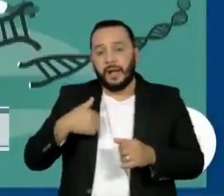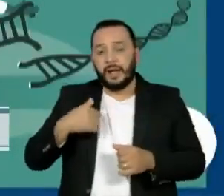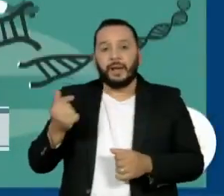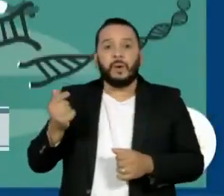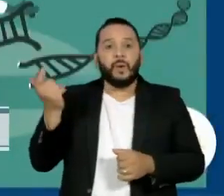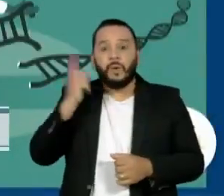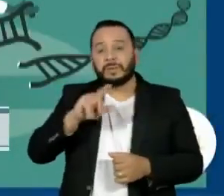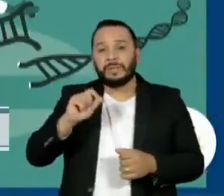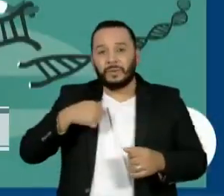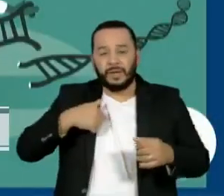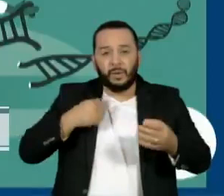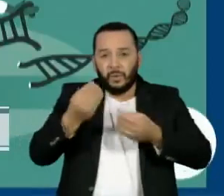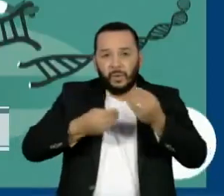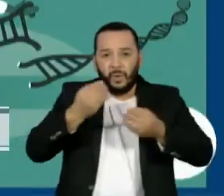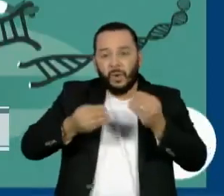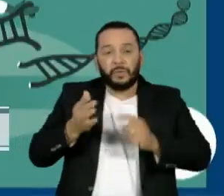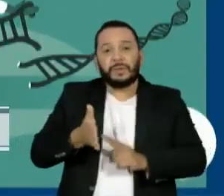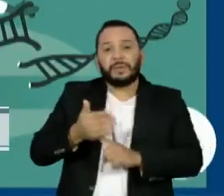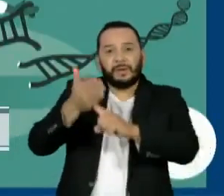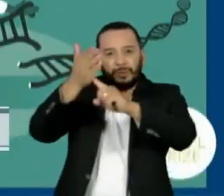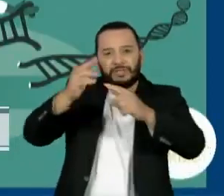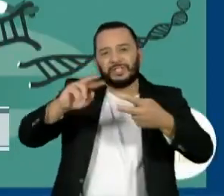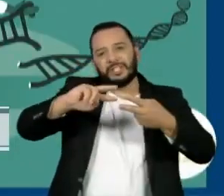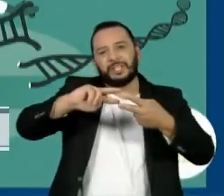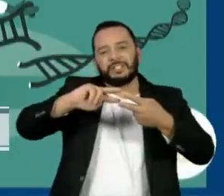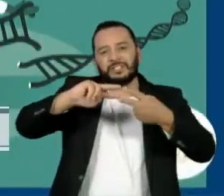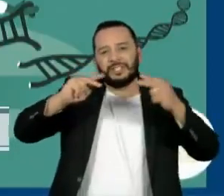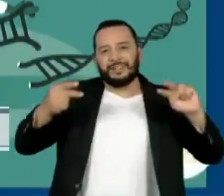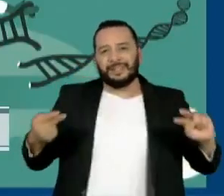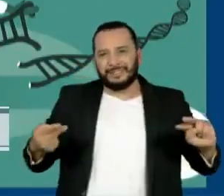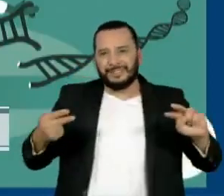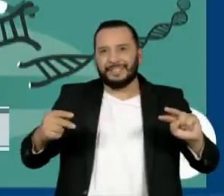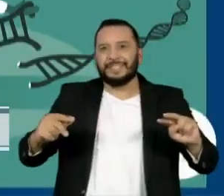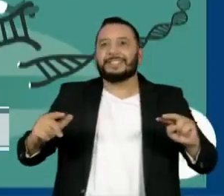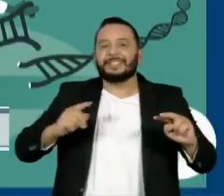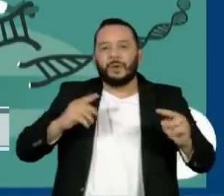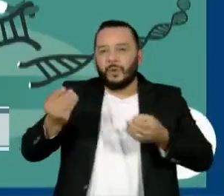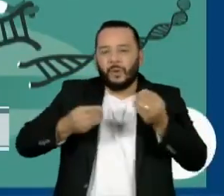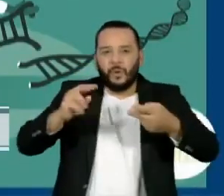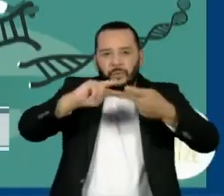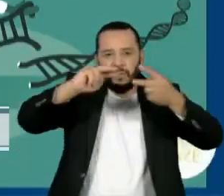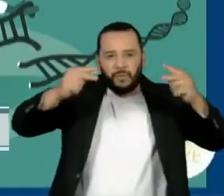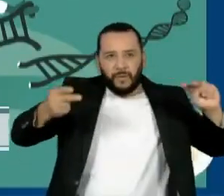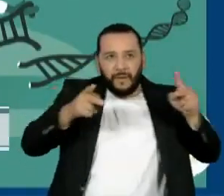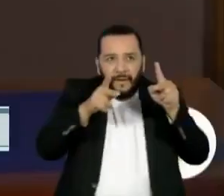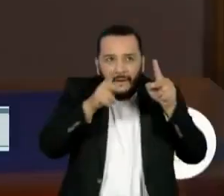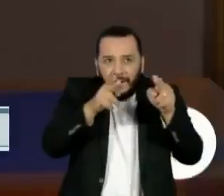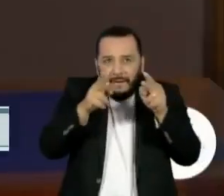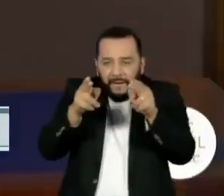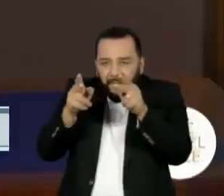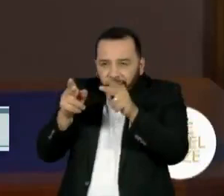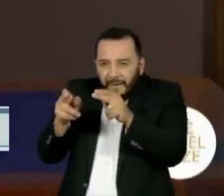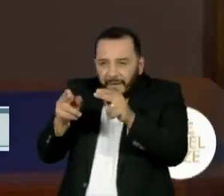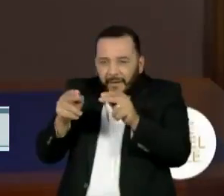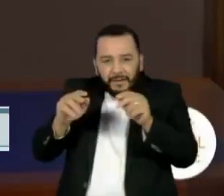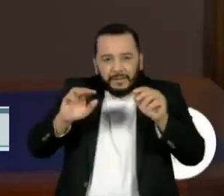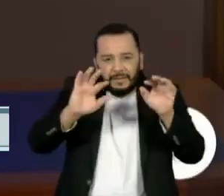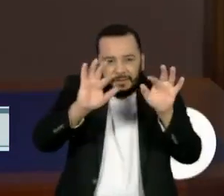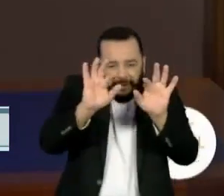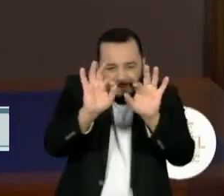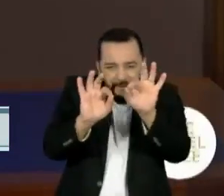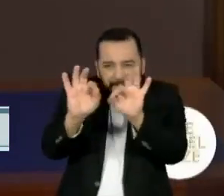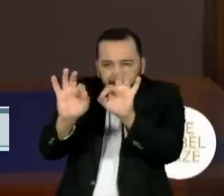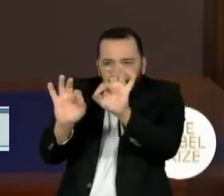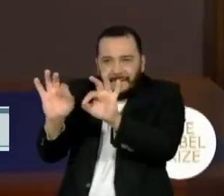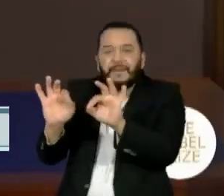das principais ferramentas da tecnologia genética, a tesoura genética CRISPR-Cas9. Disse Goran